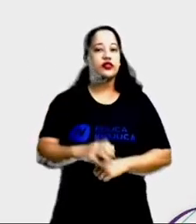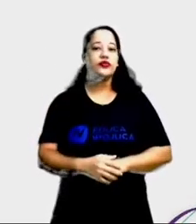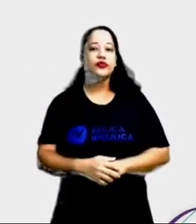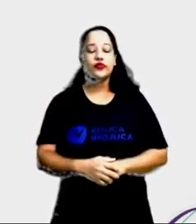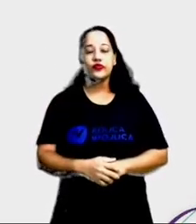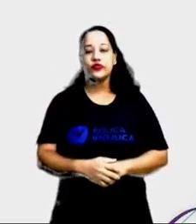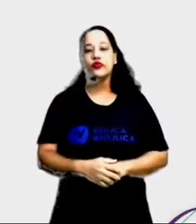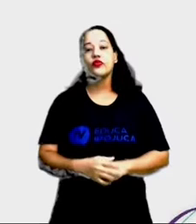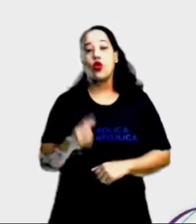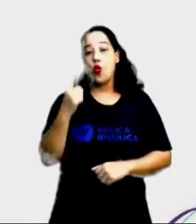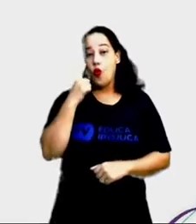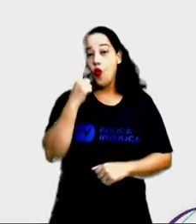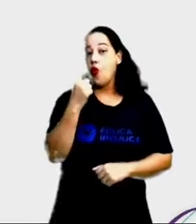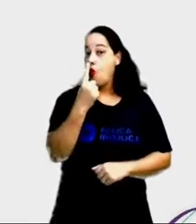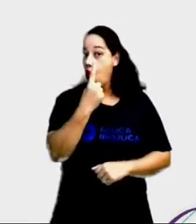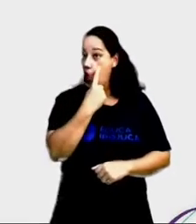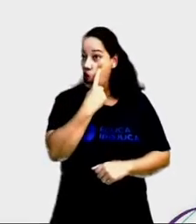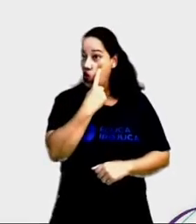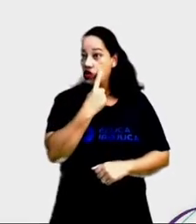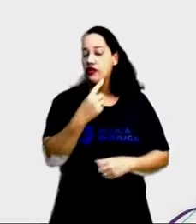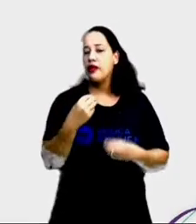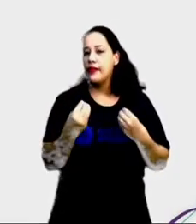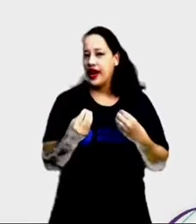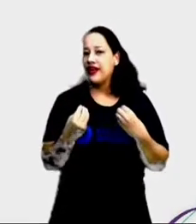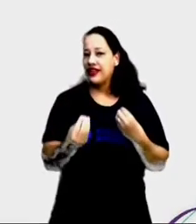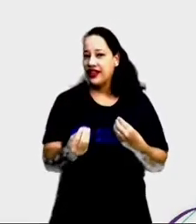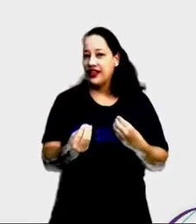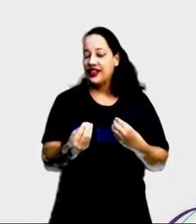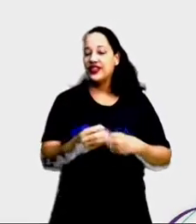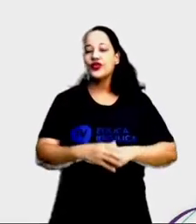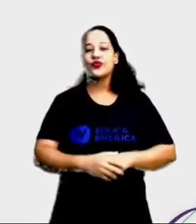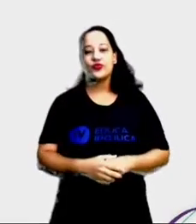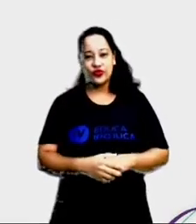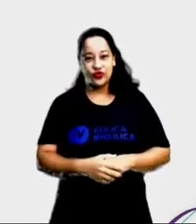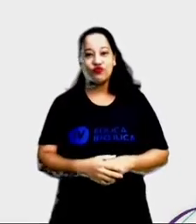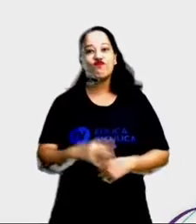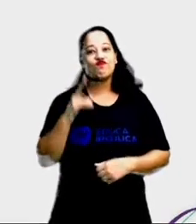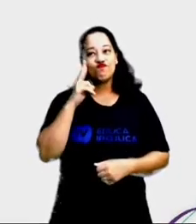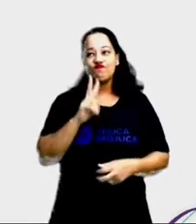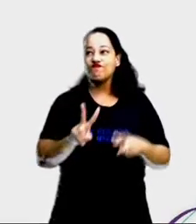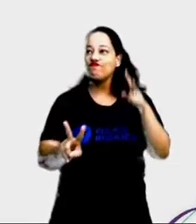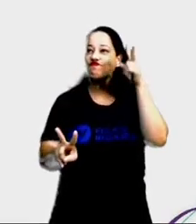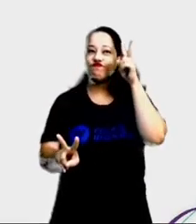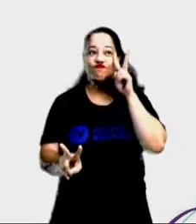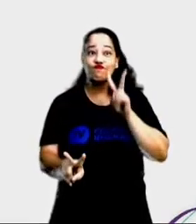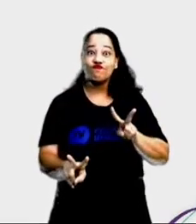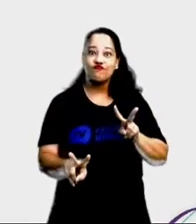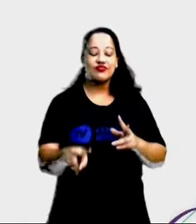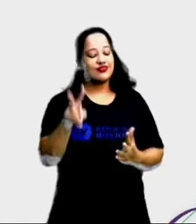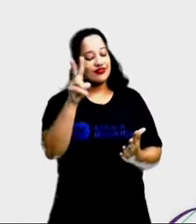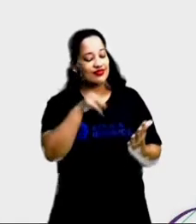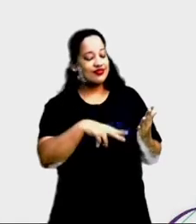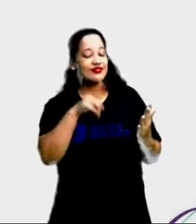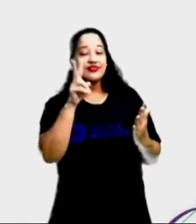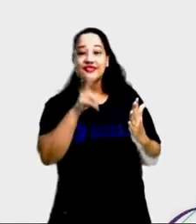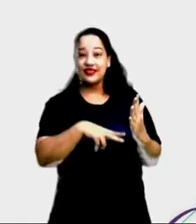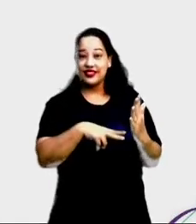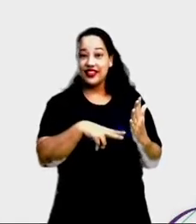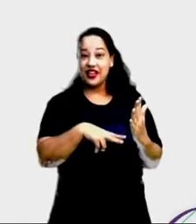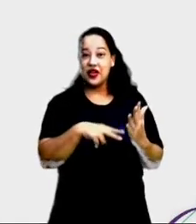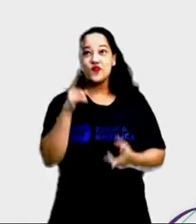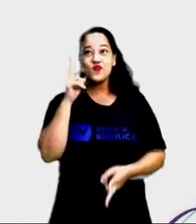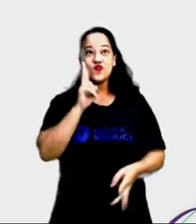O olho. Para que serve os nossos olhos? Para ver, para ler, para